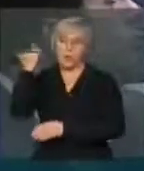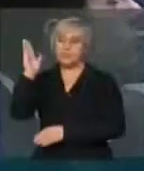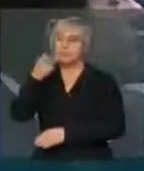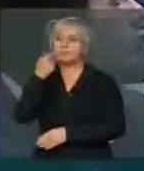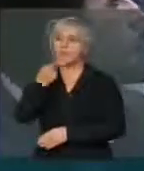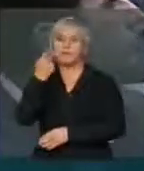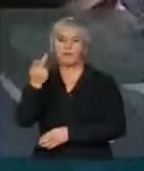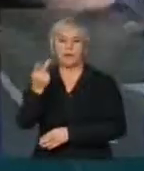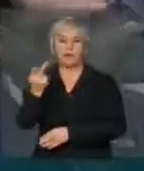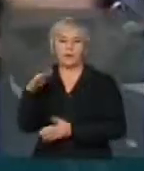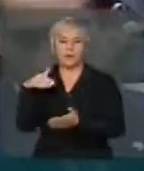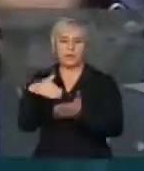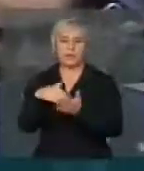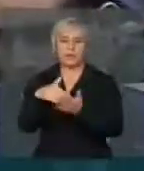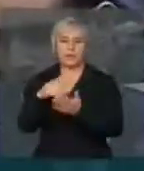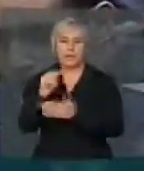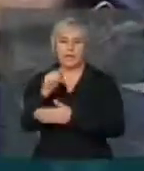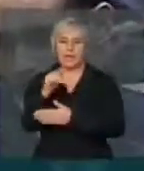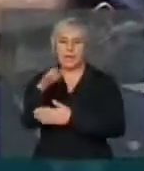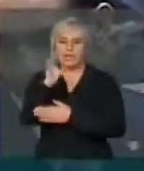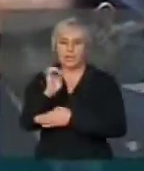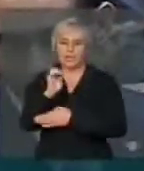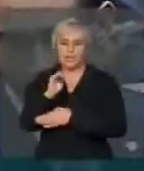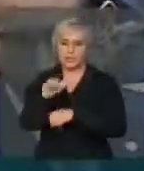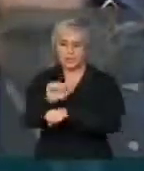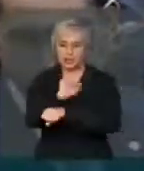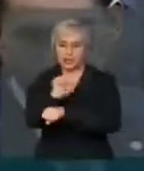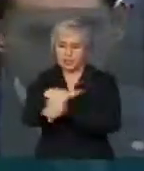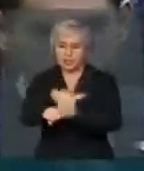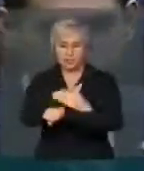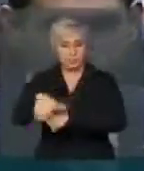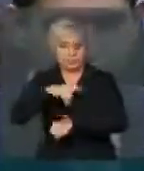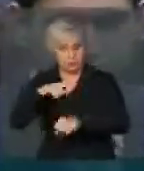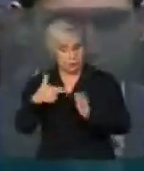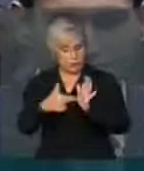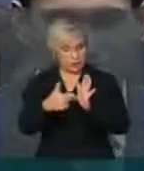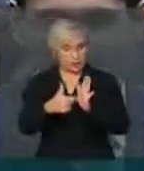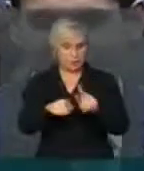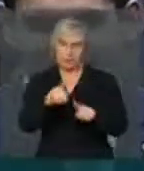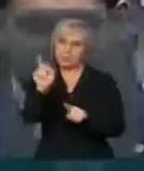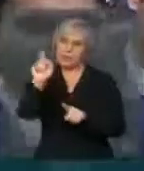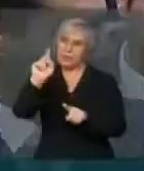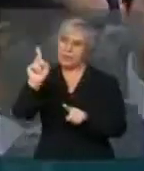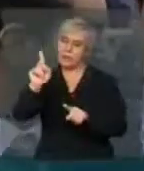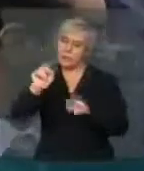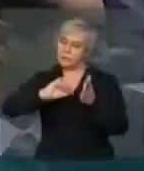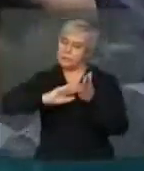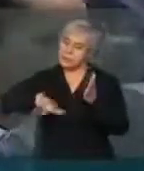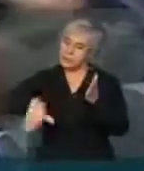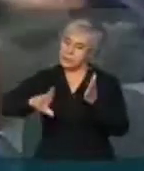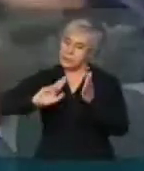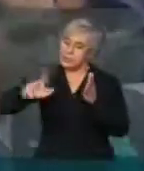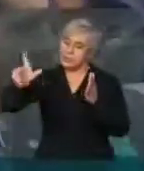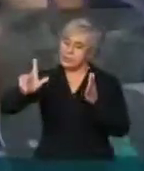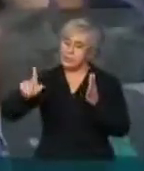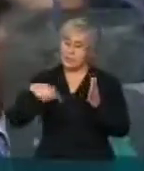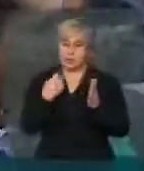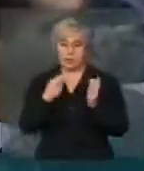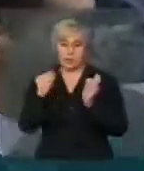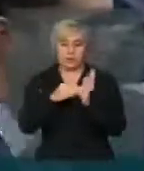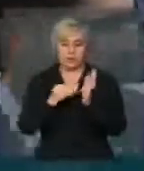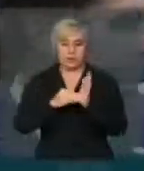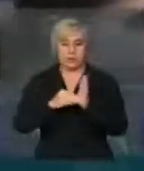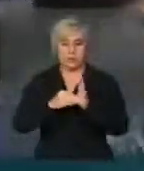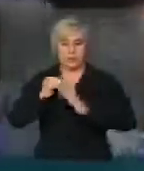agente de trânsito tinha no nosso destaque. E não era verdade. E não era verdade. O que nós estamos colocando é carreira